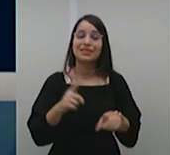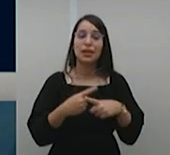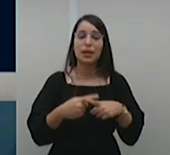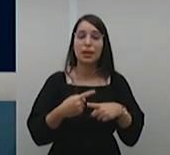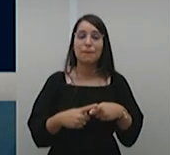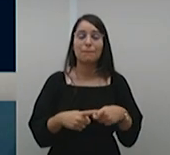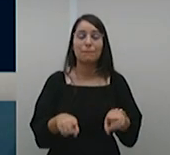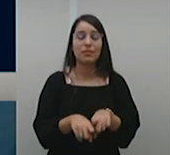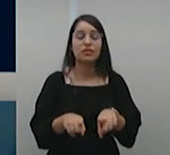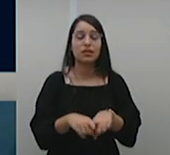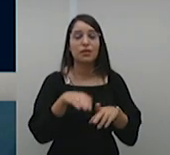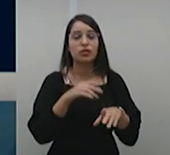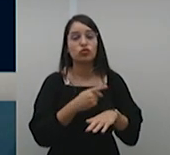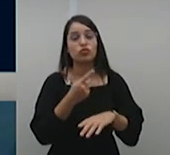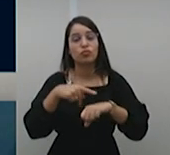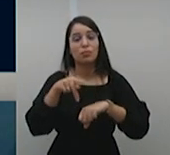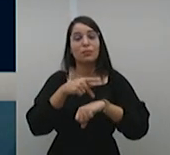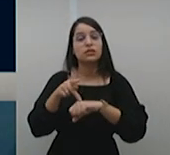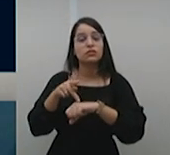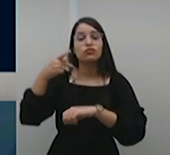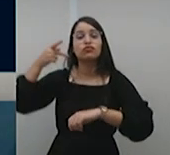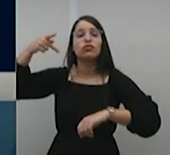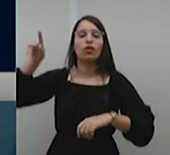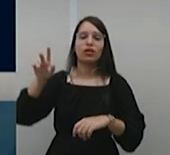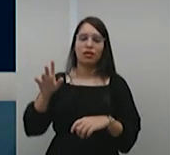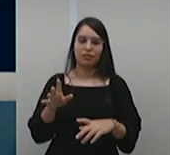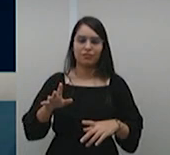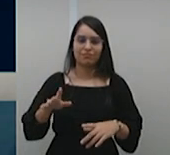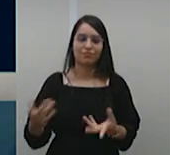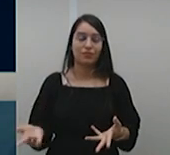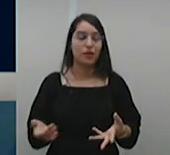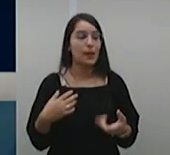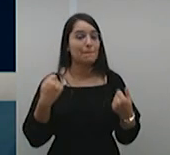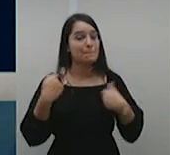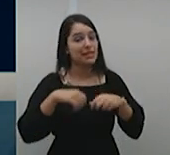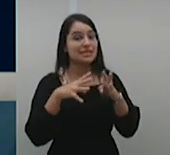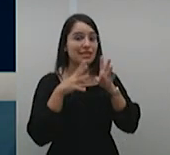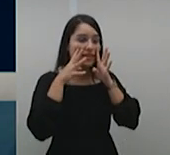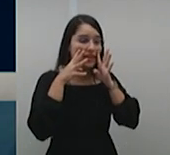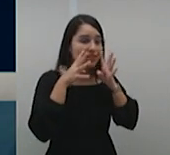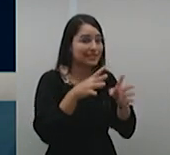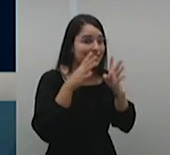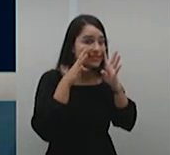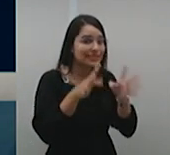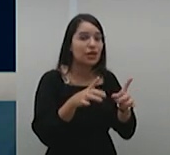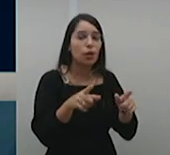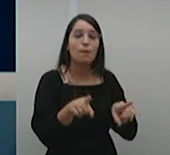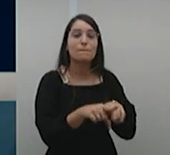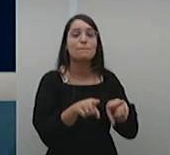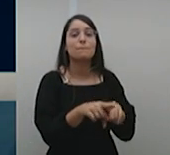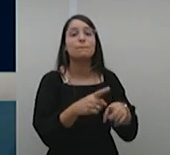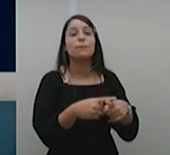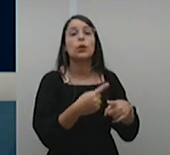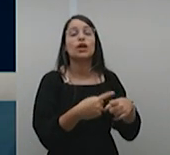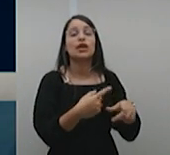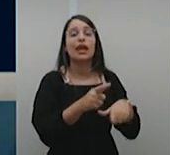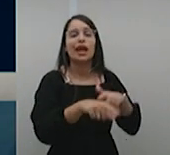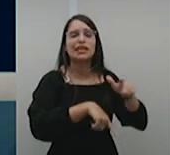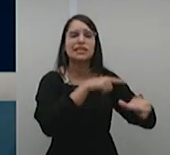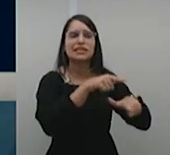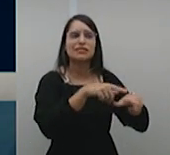exigir maior atenção às atividades das organizações criminosas, cuja capilaridade